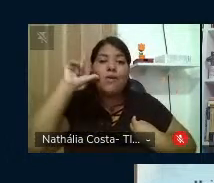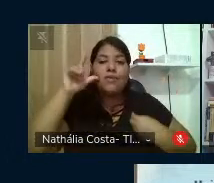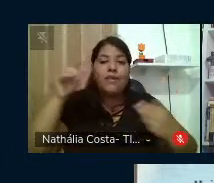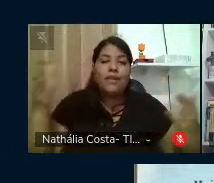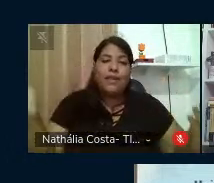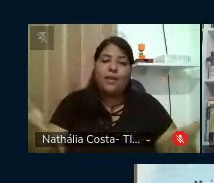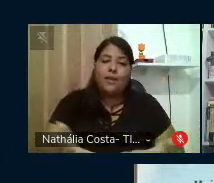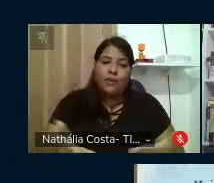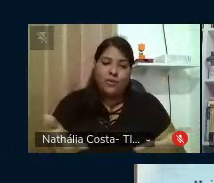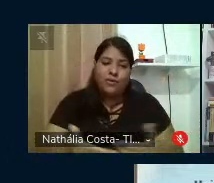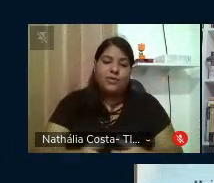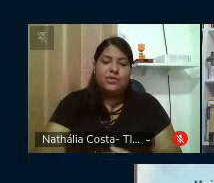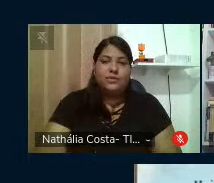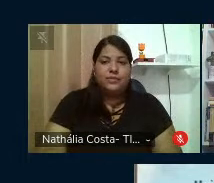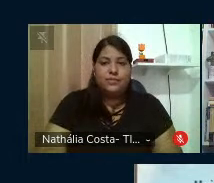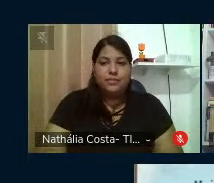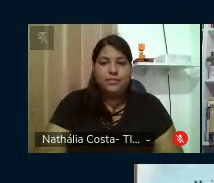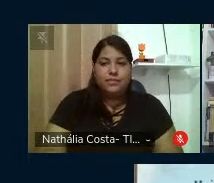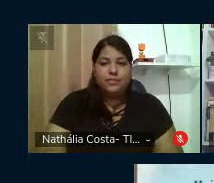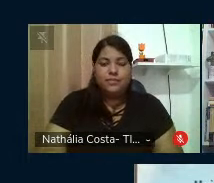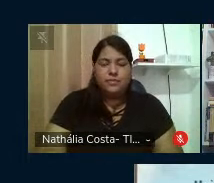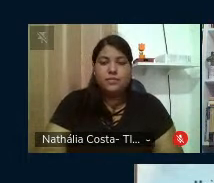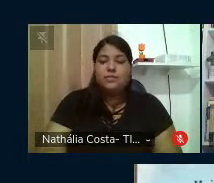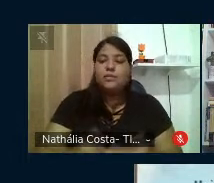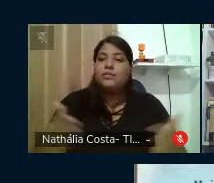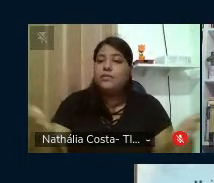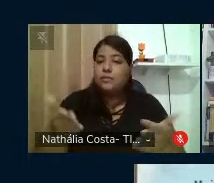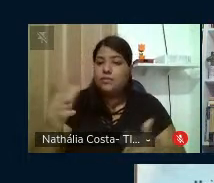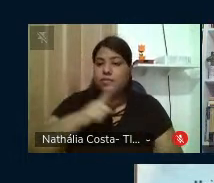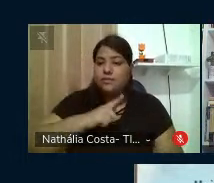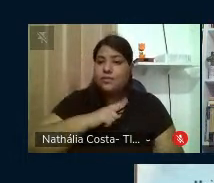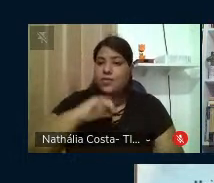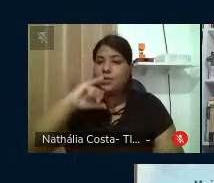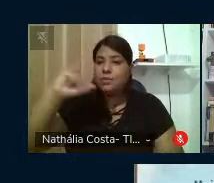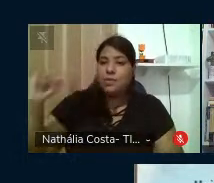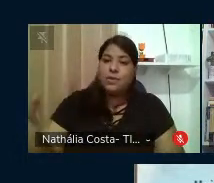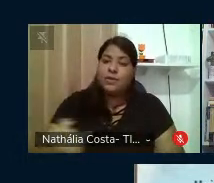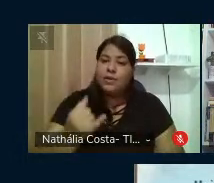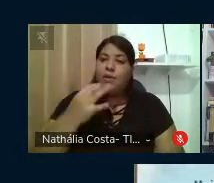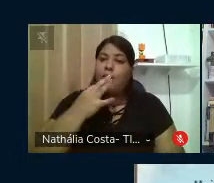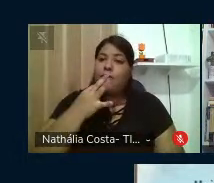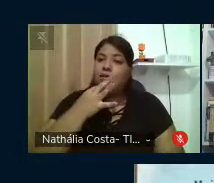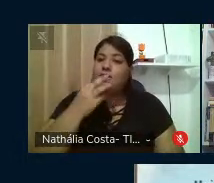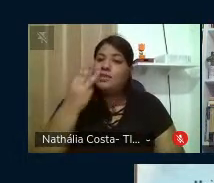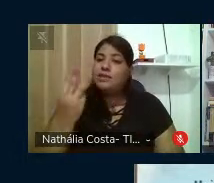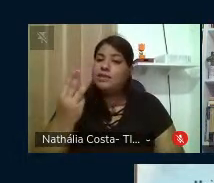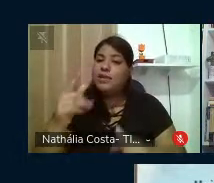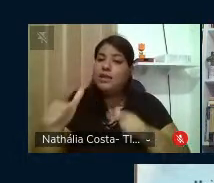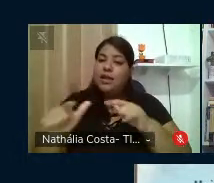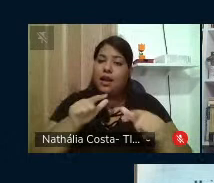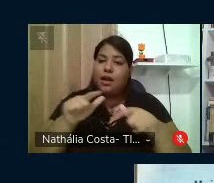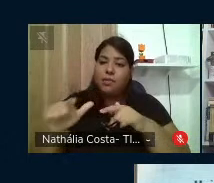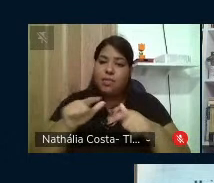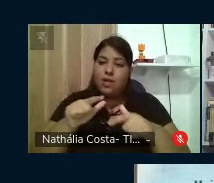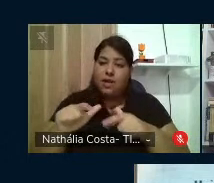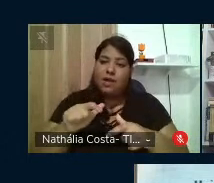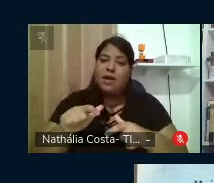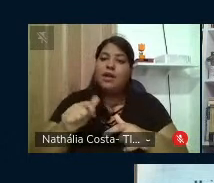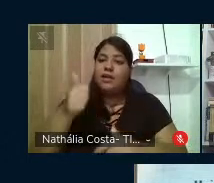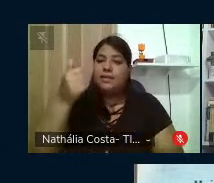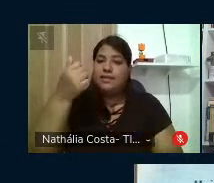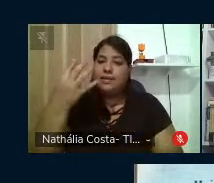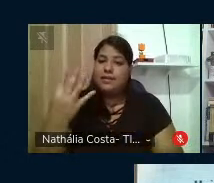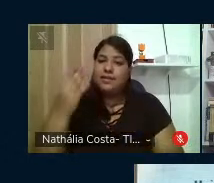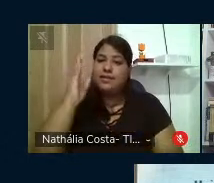e atual. Nesse momento, teremos a oportunidade de conhecer três trabalhos entre os 14 que